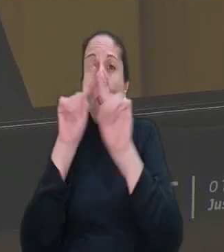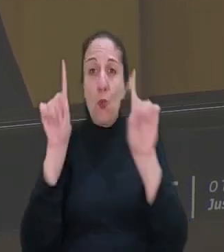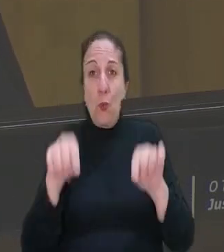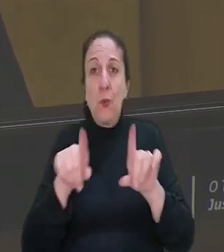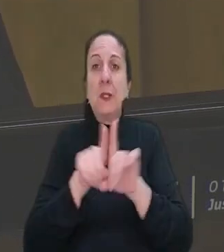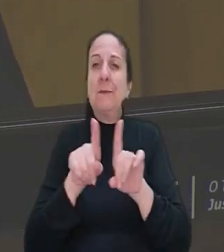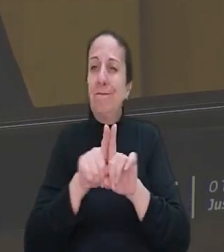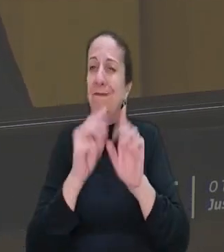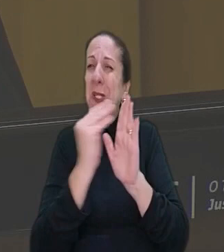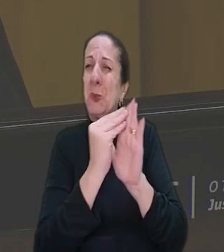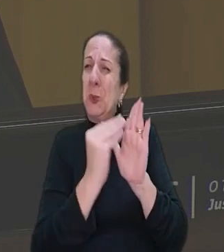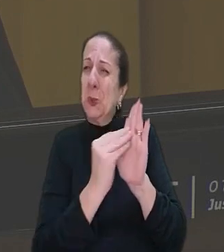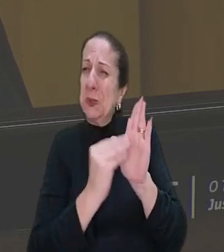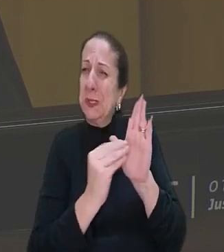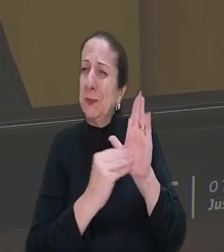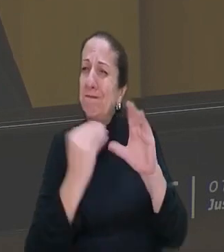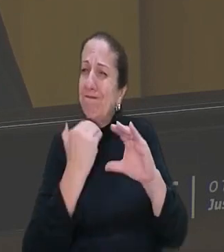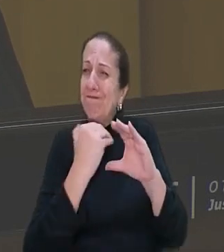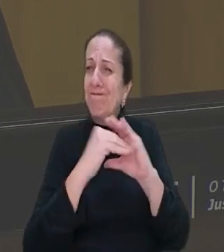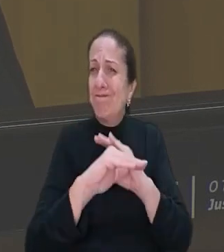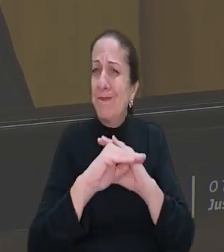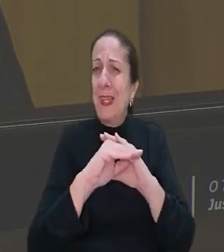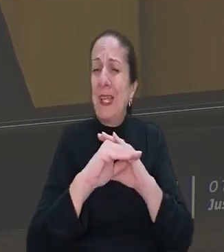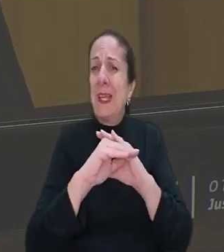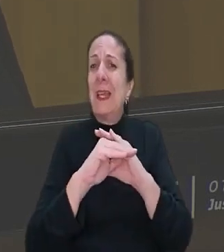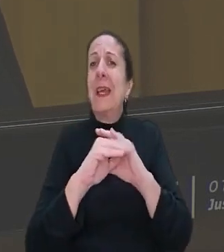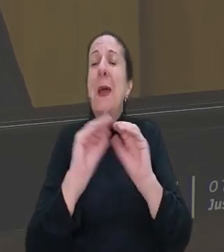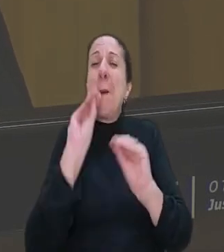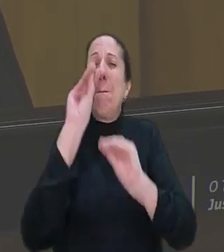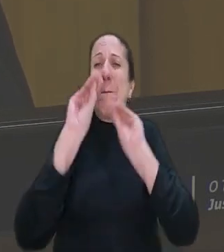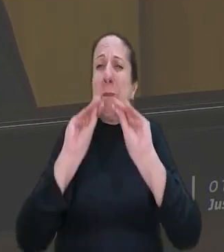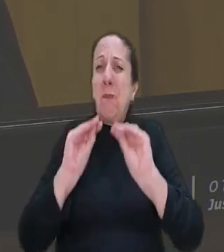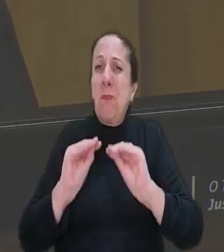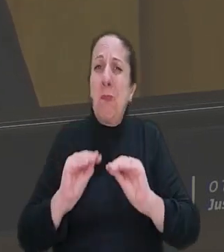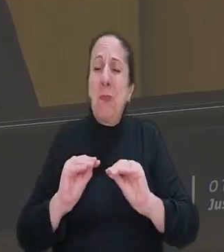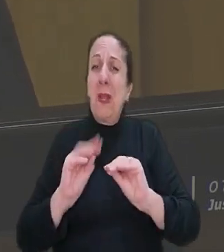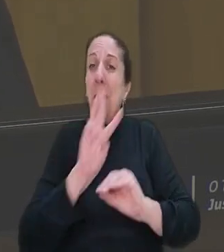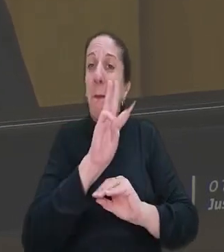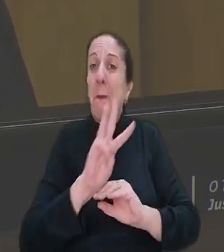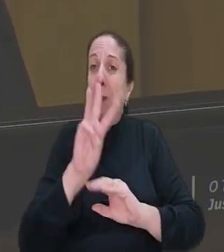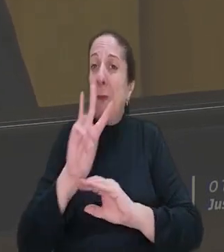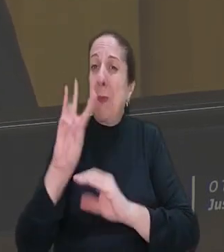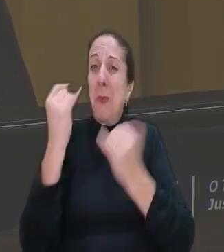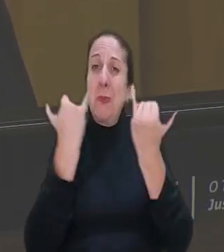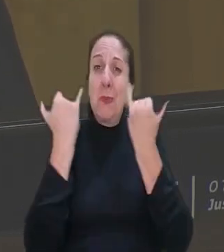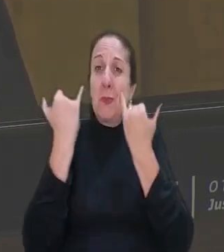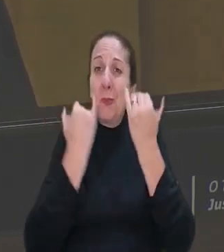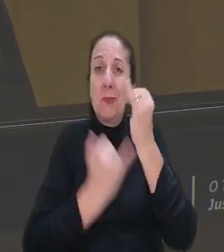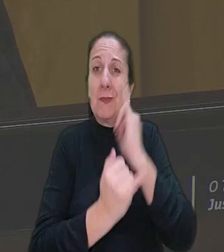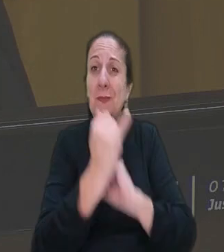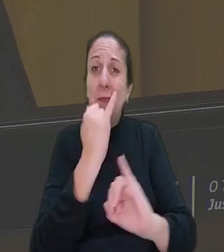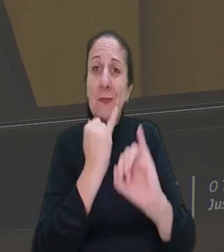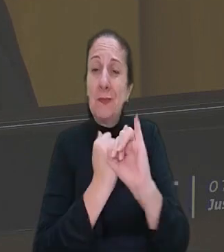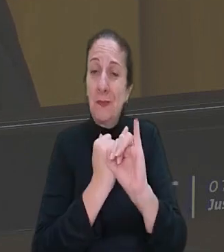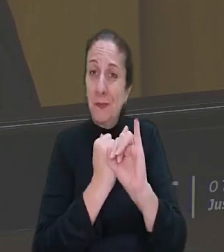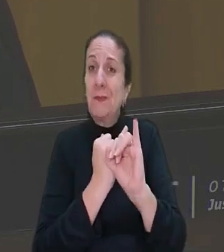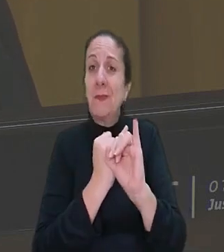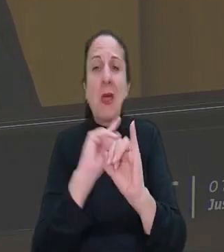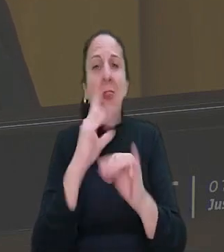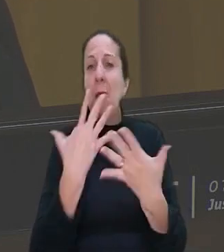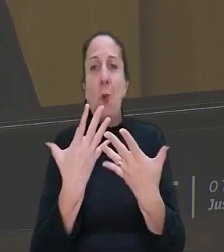empregados, e o conteúdo da correspondência eletrônica acabou publicado em um portal de notícias da internet.